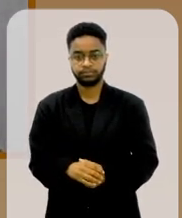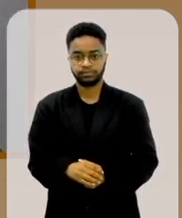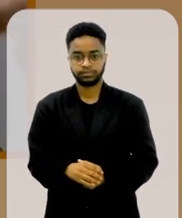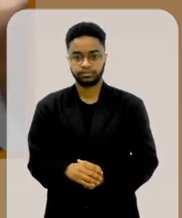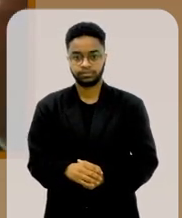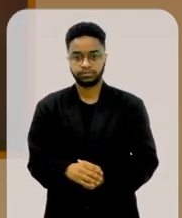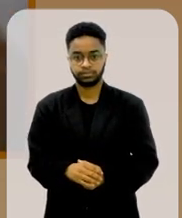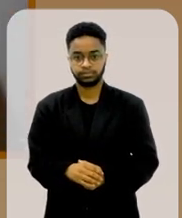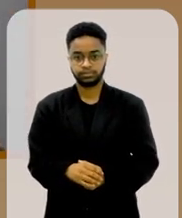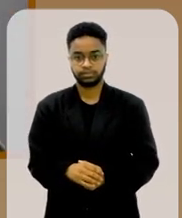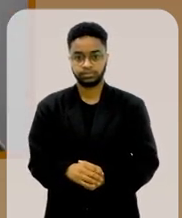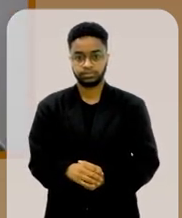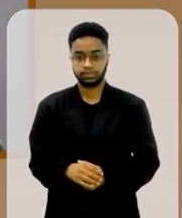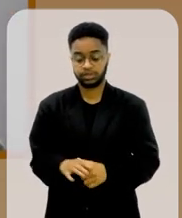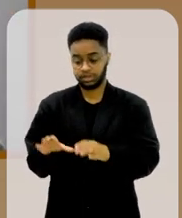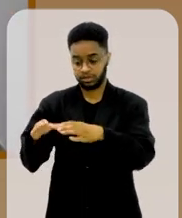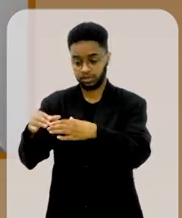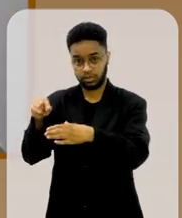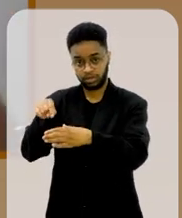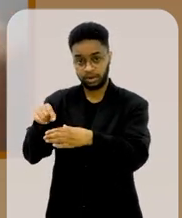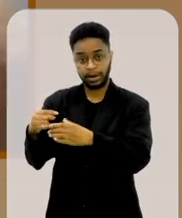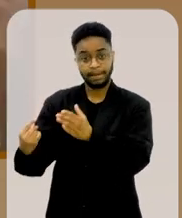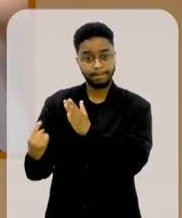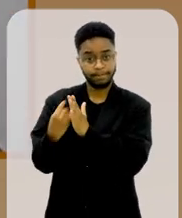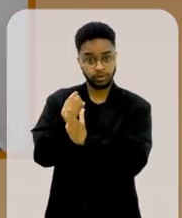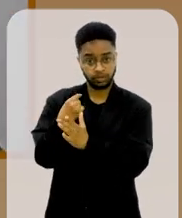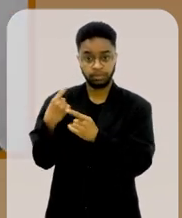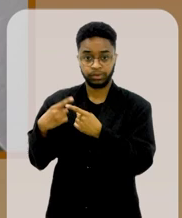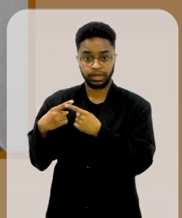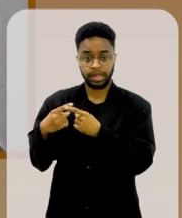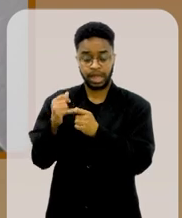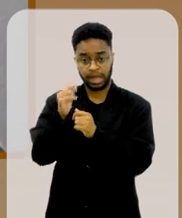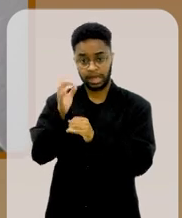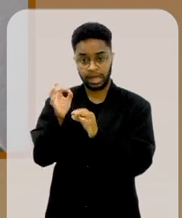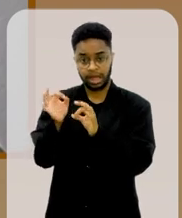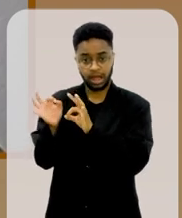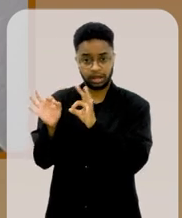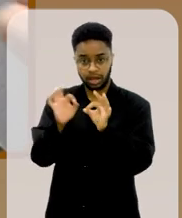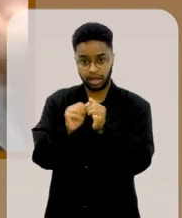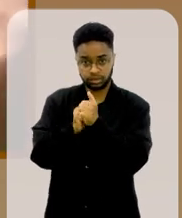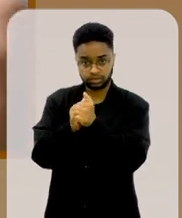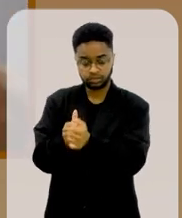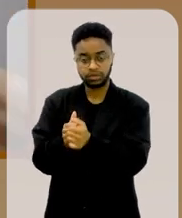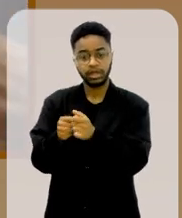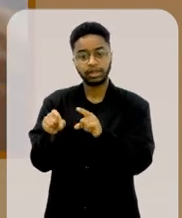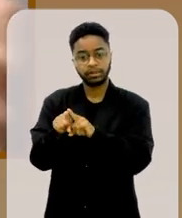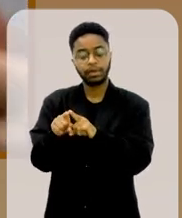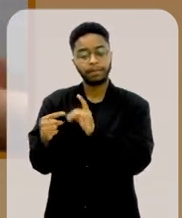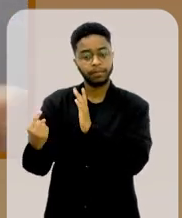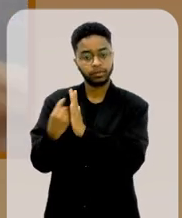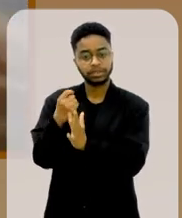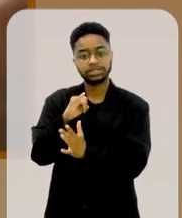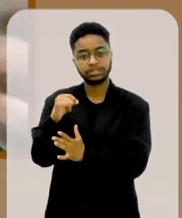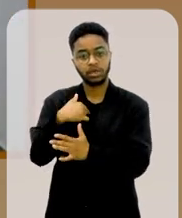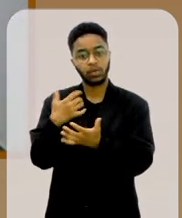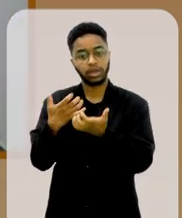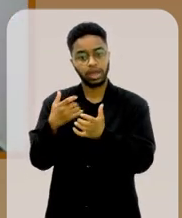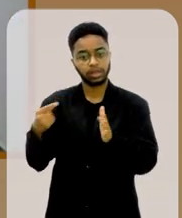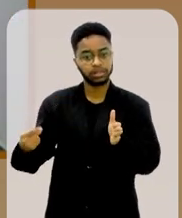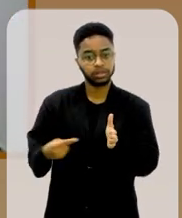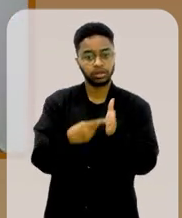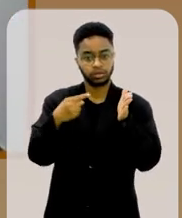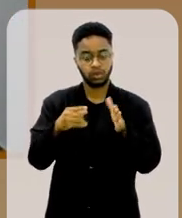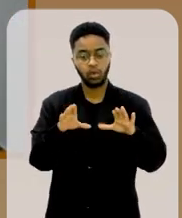né? E que me perguntaram, que estavam acompanhando o meu caso, e que se eu queria denunciar a